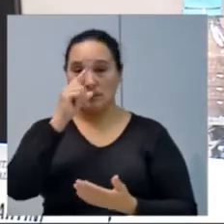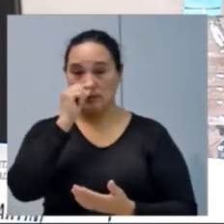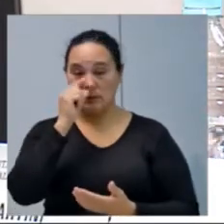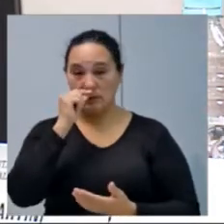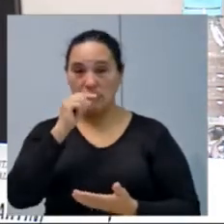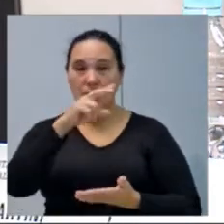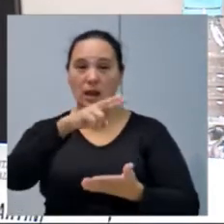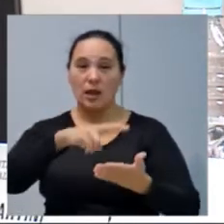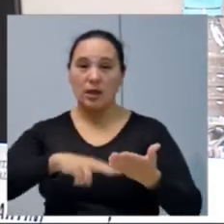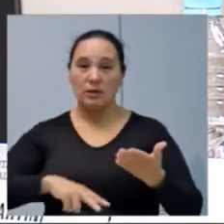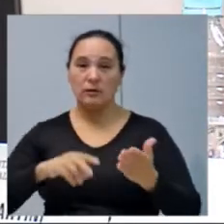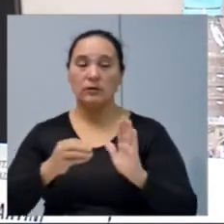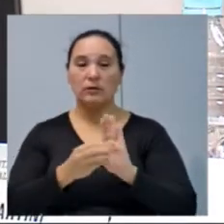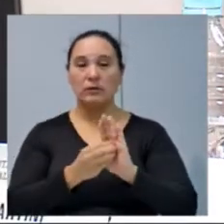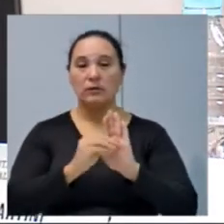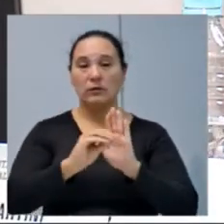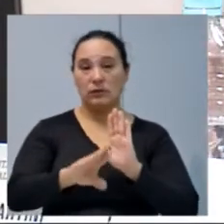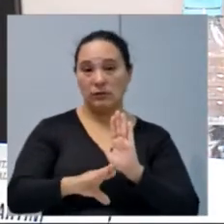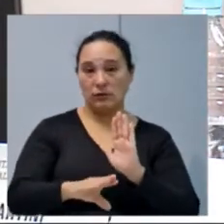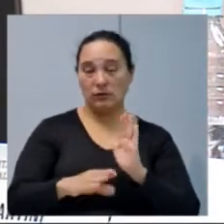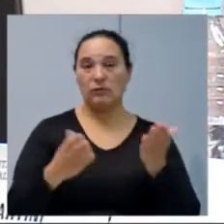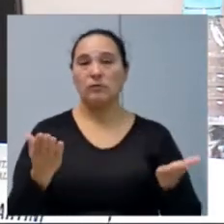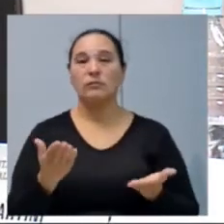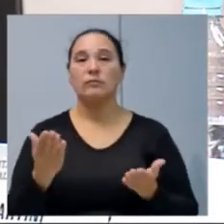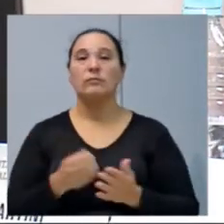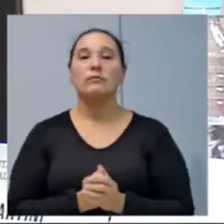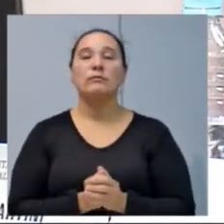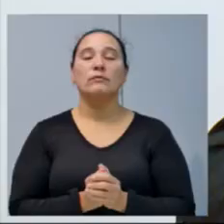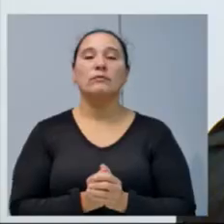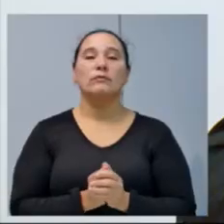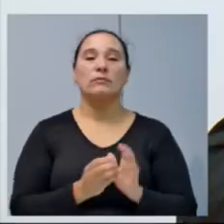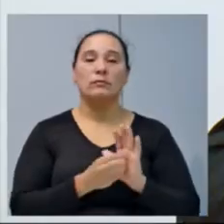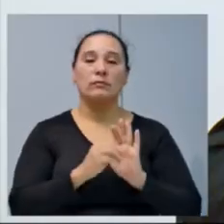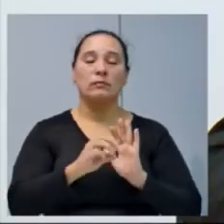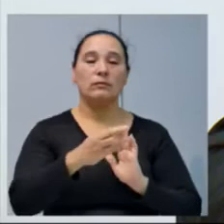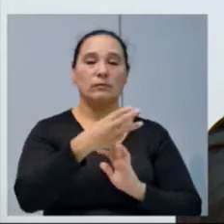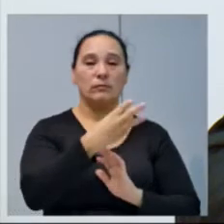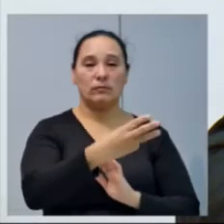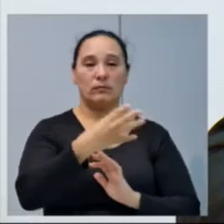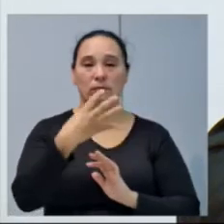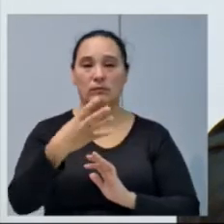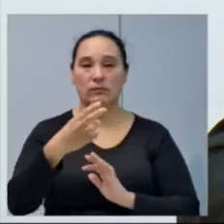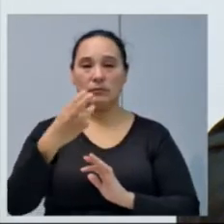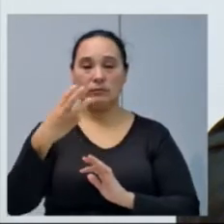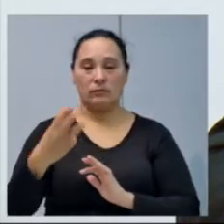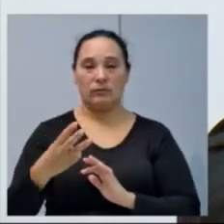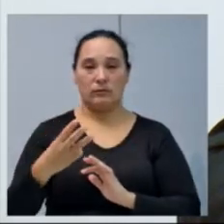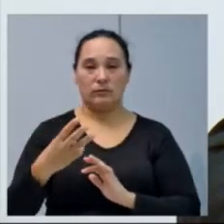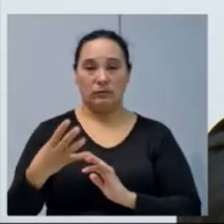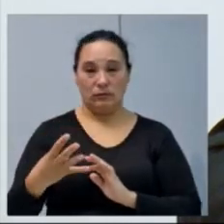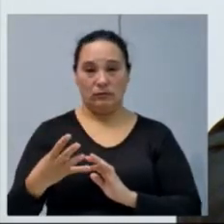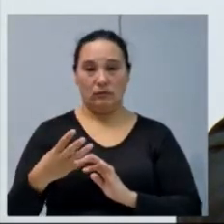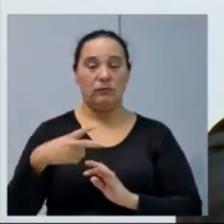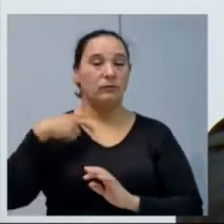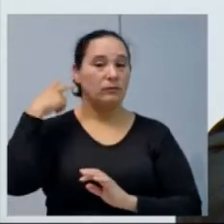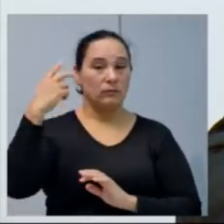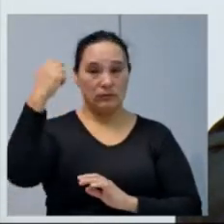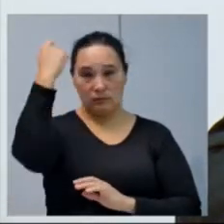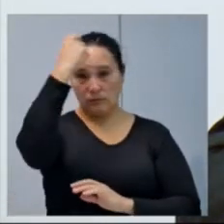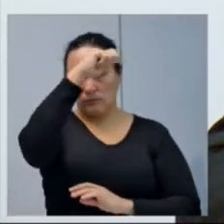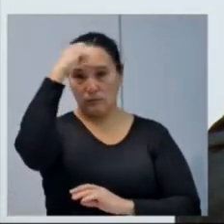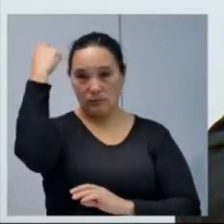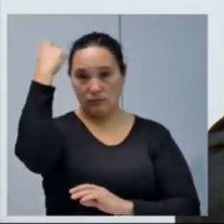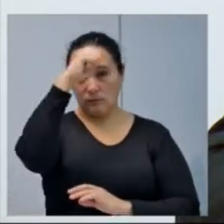que proceda à leitura das indicações constantes do expediente de hoje. Indicação 344, 2017, do vereador Adriano de